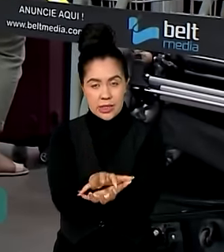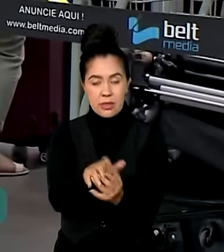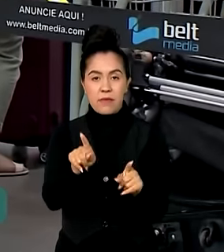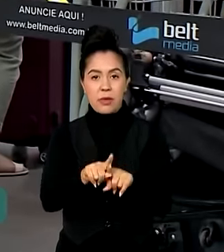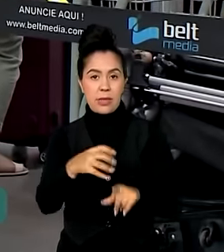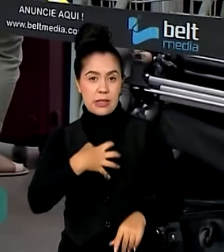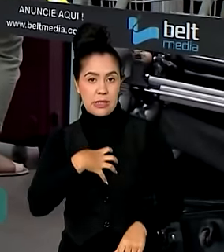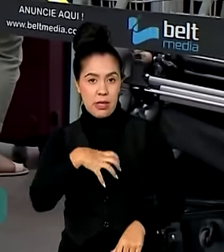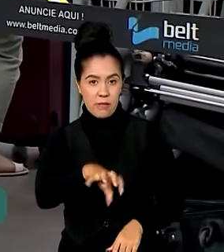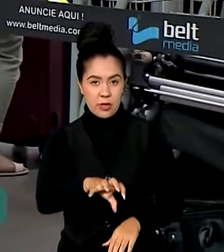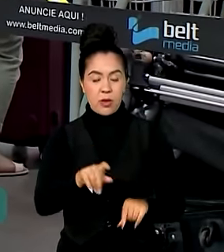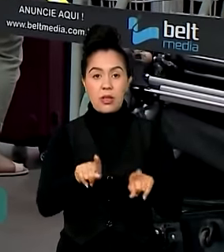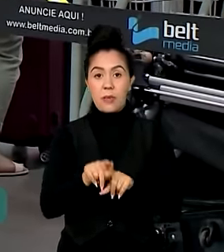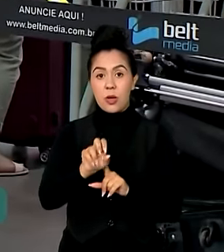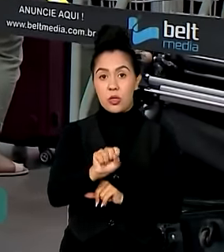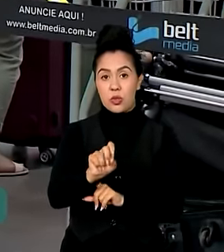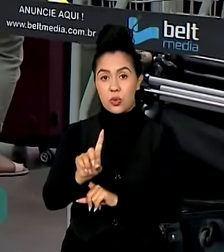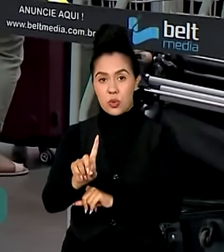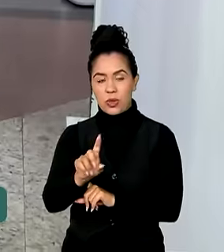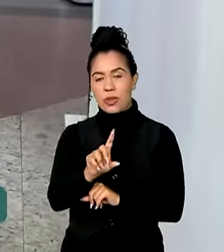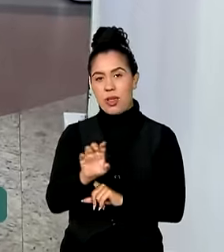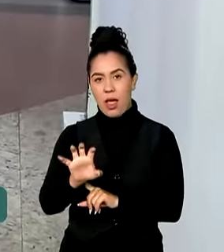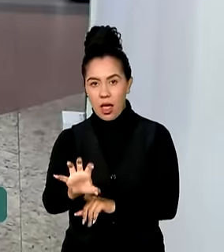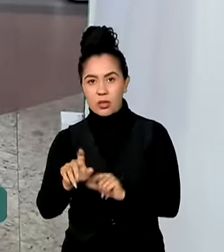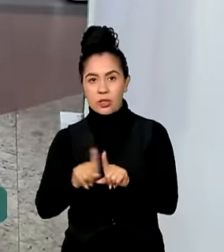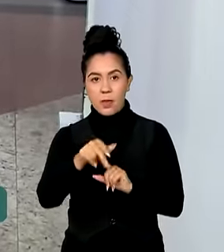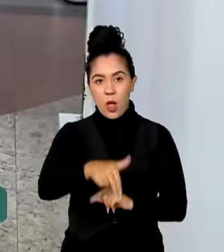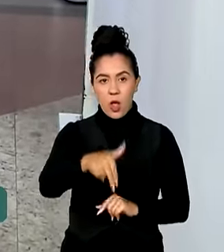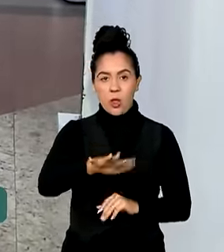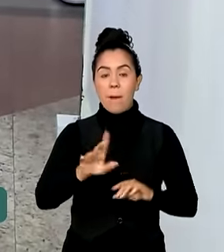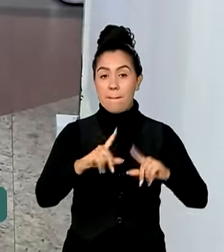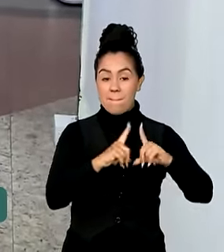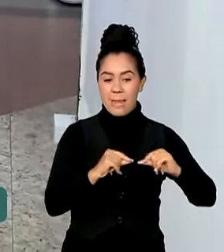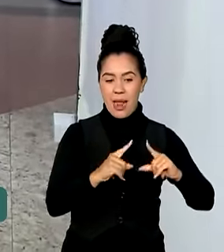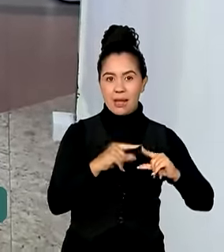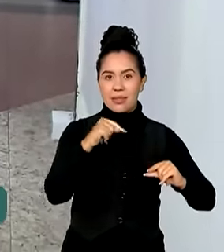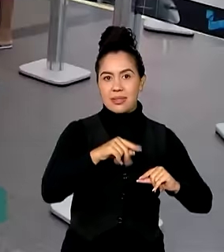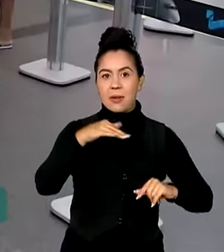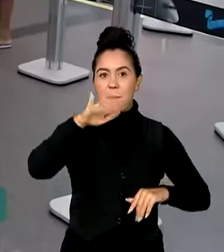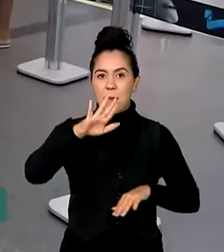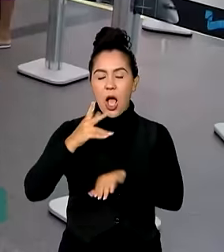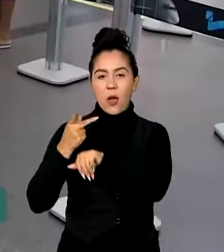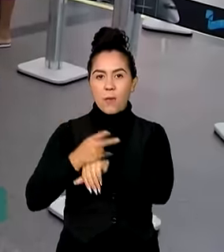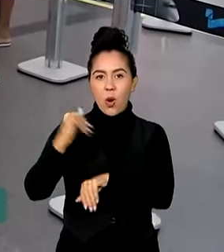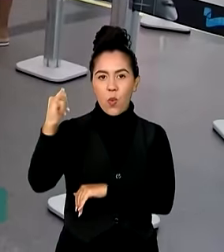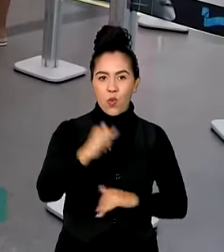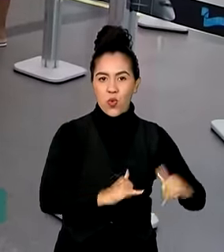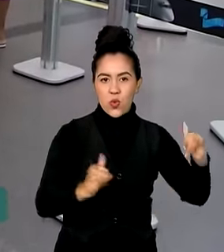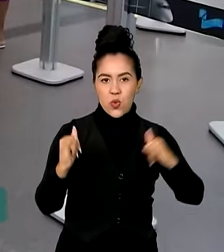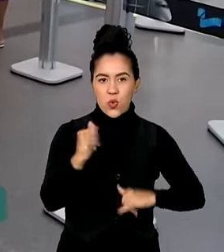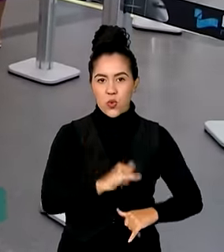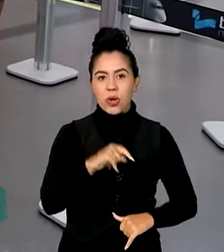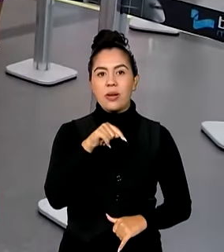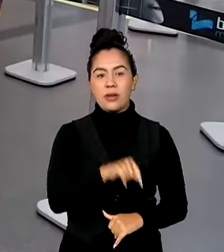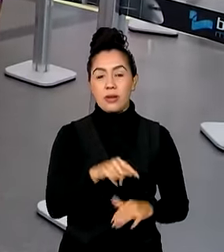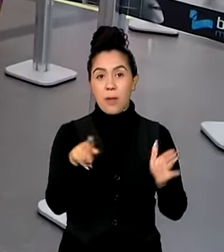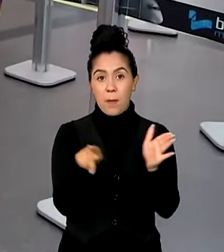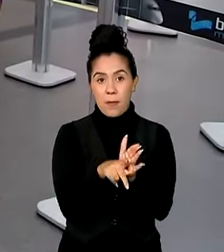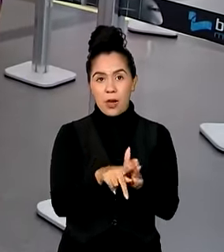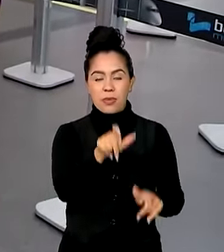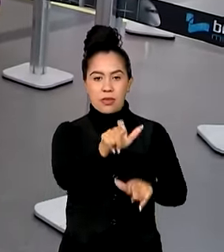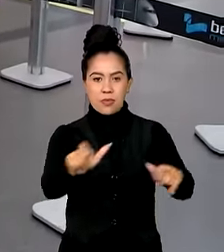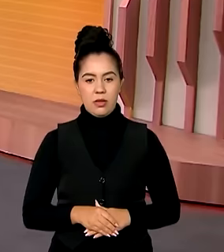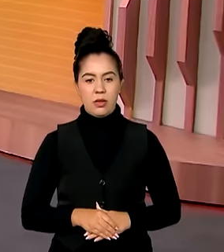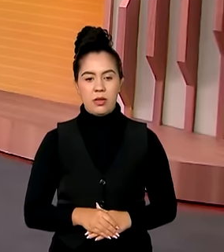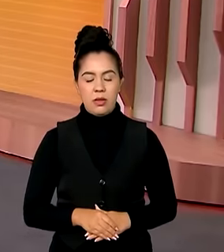Fora do eixo sudeste e nordeste, Brasília é uma das localidades com mais procura de voos por parte do público